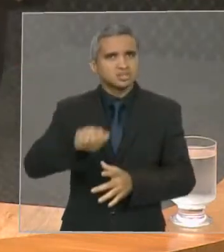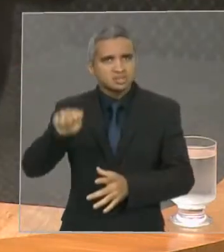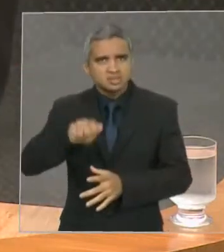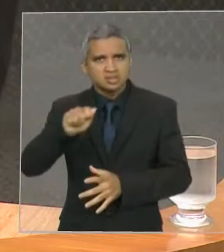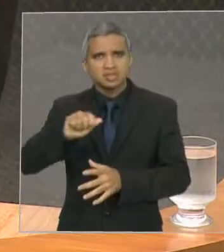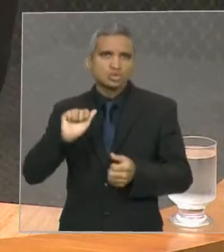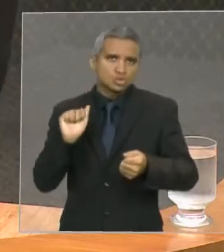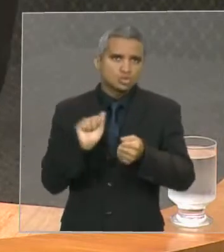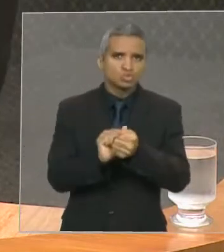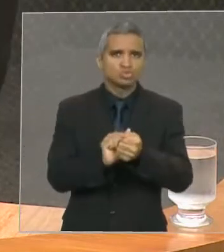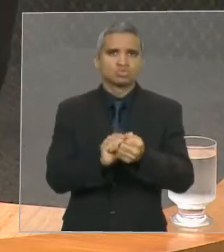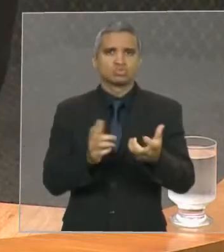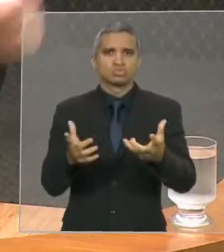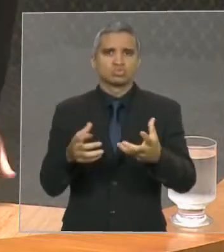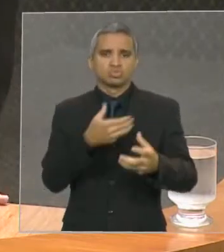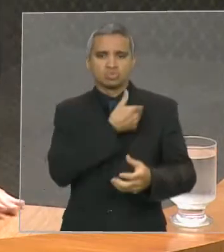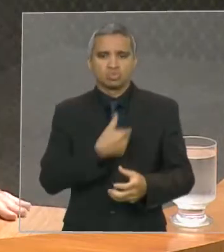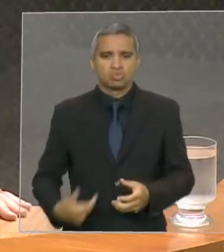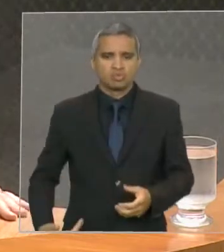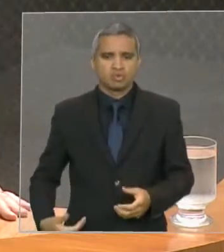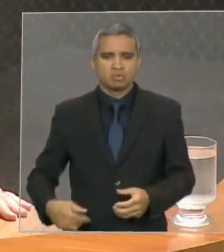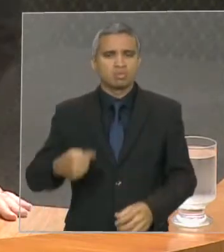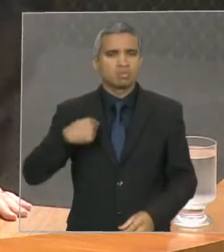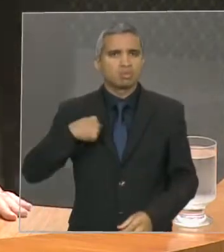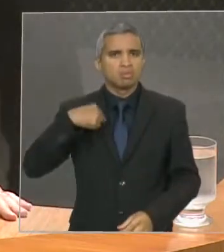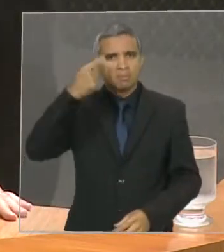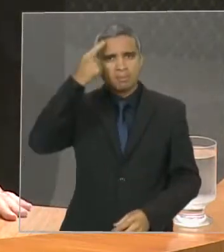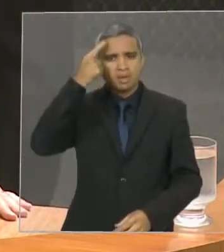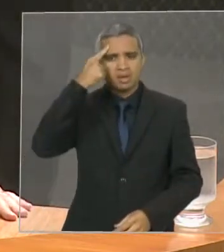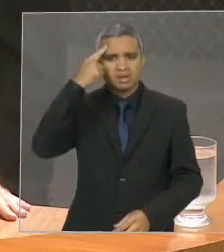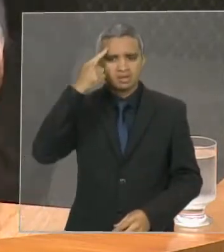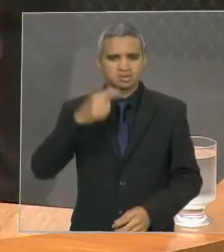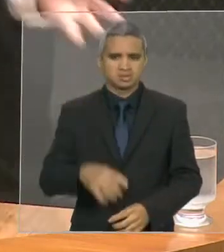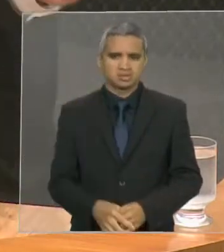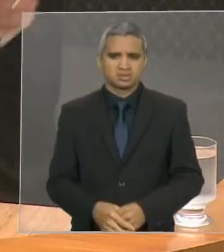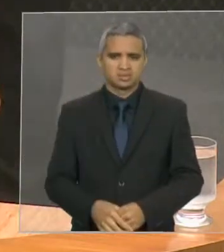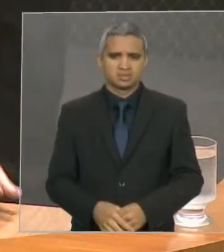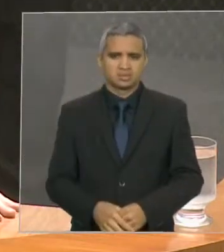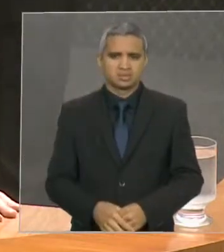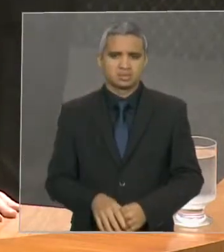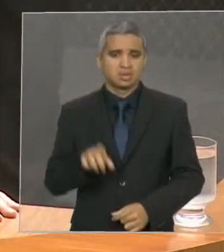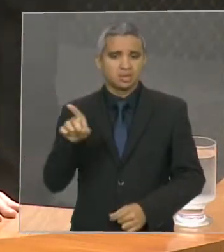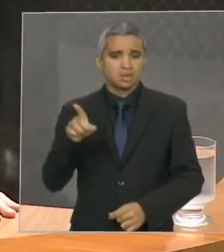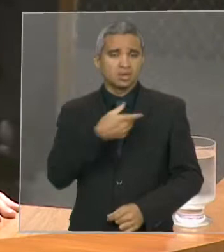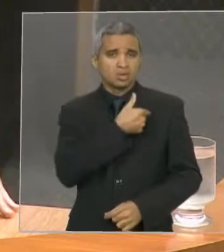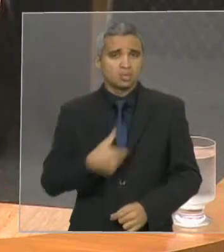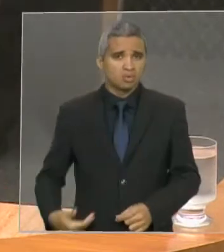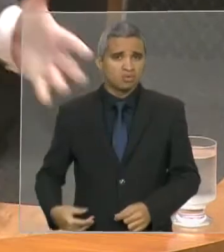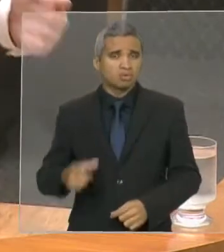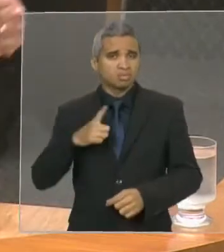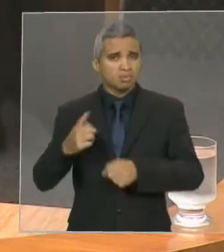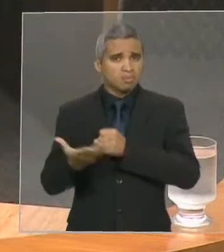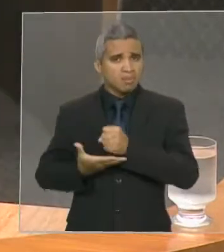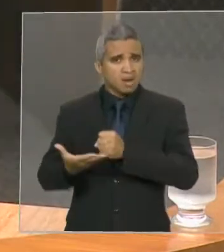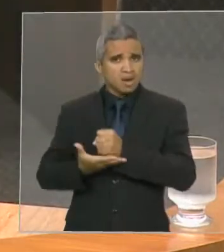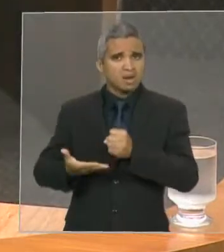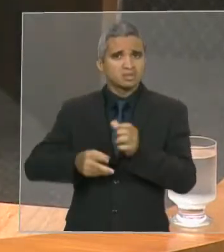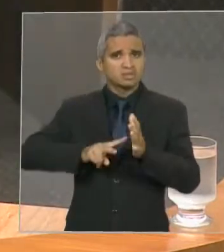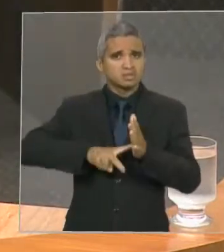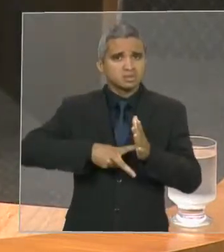Essa que era a proposta que eu esperava vir do atual governo, que tem base sindicalista, que tem base nas